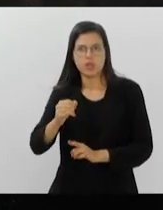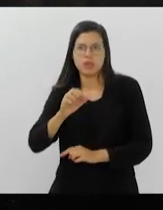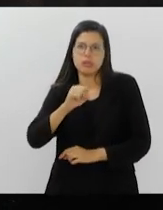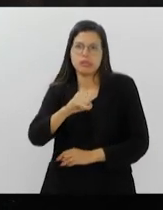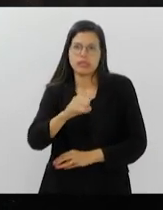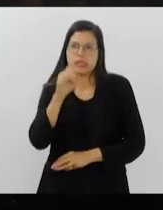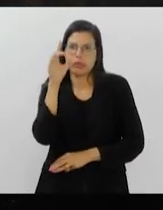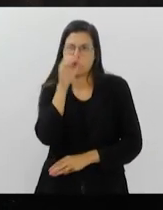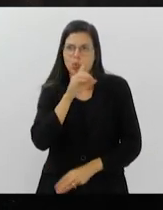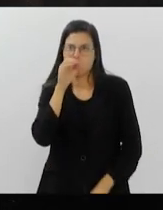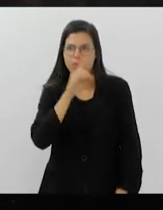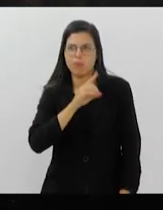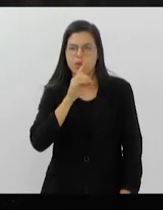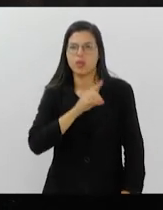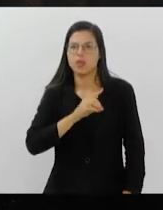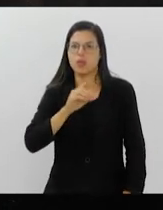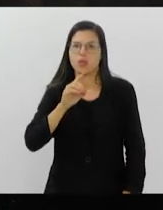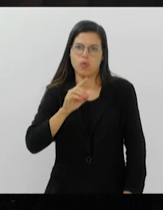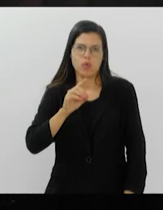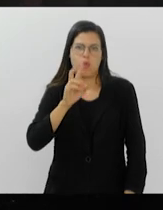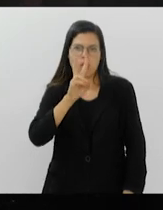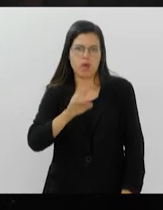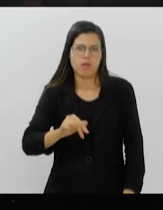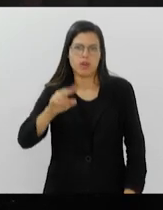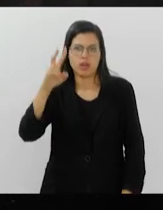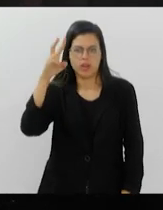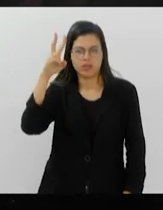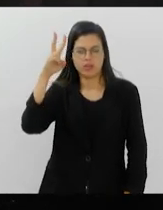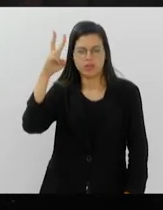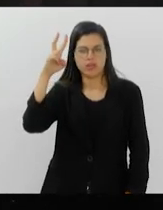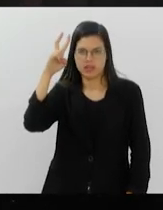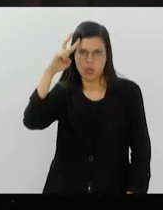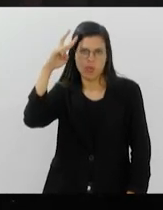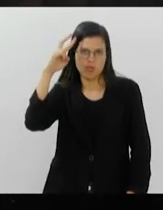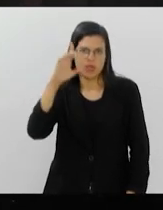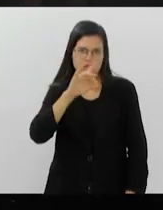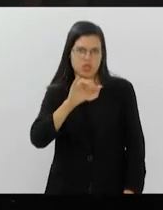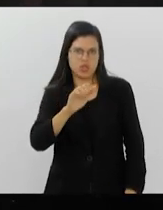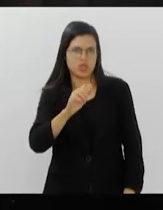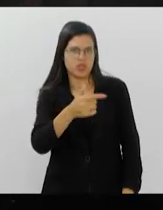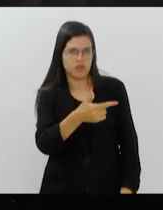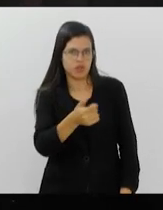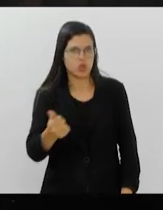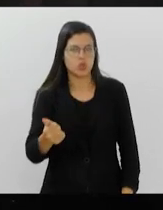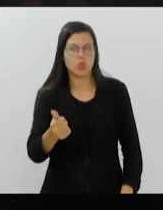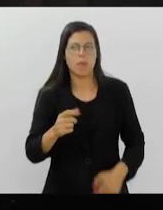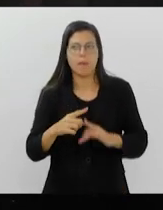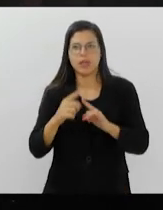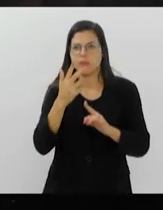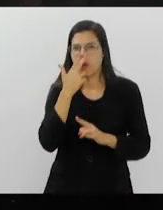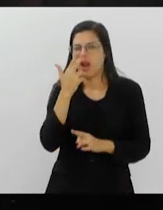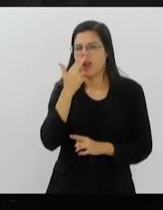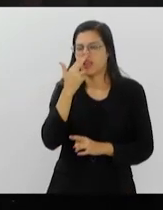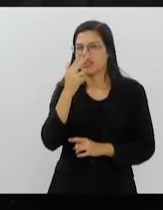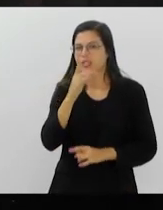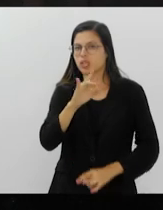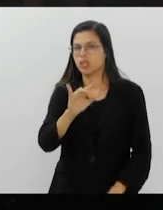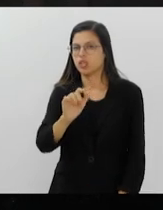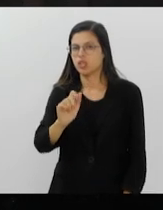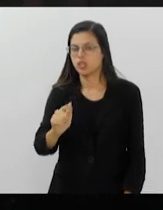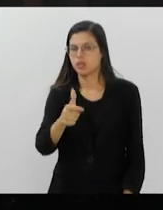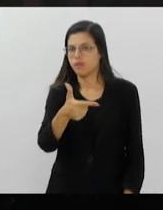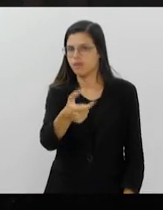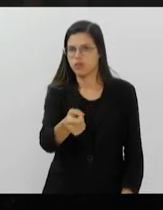domingo, a posse passa para segunda-feira, 21. Mas parece que 20 de janeiro não é domingo.